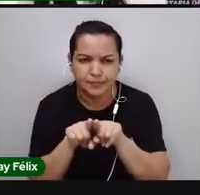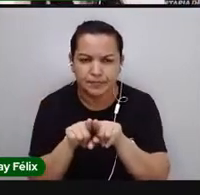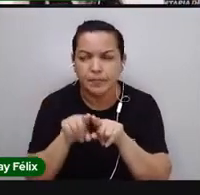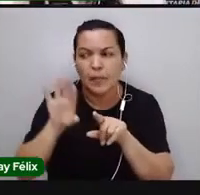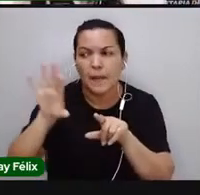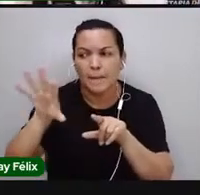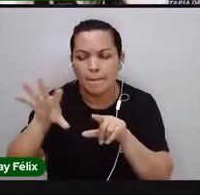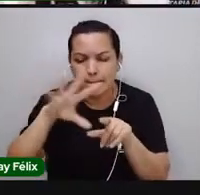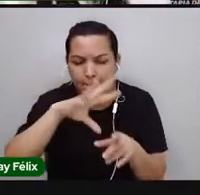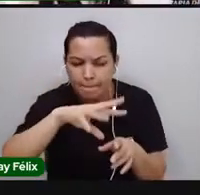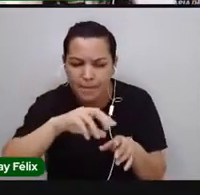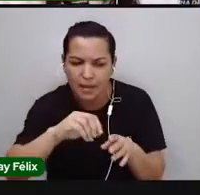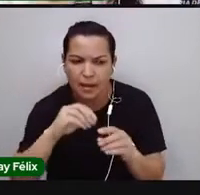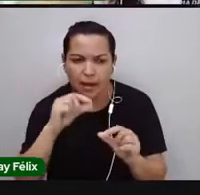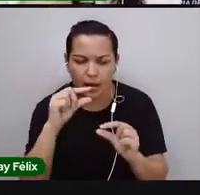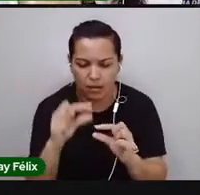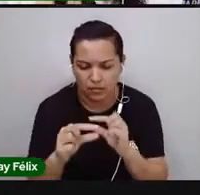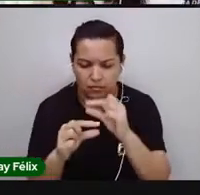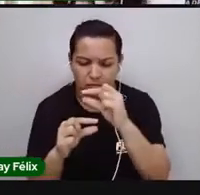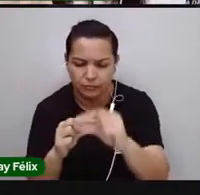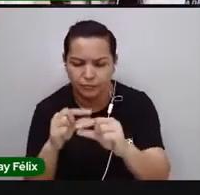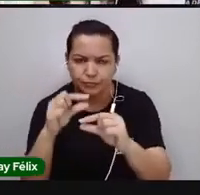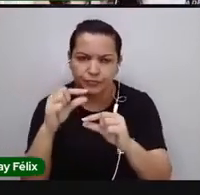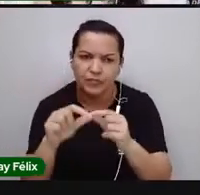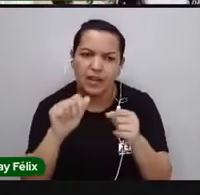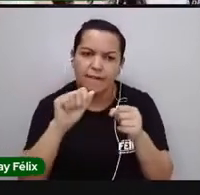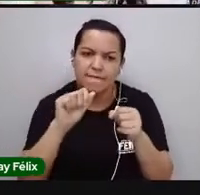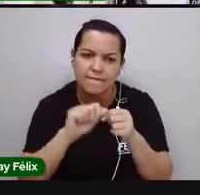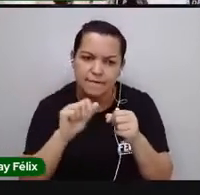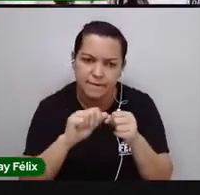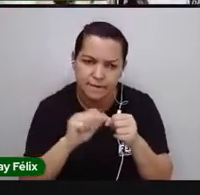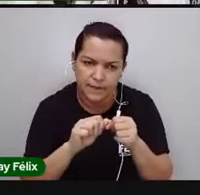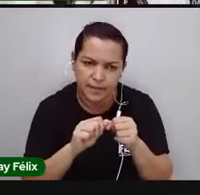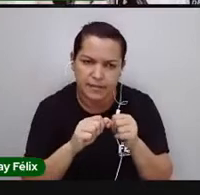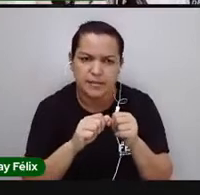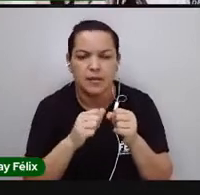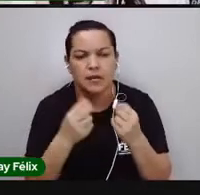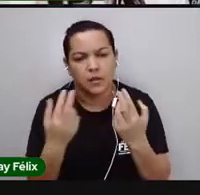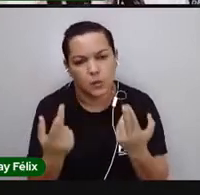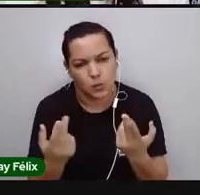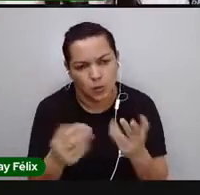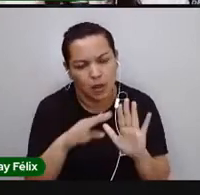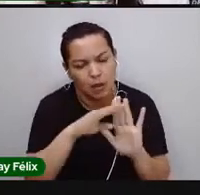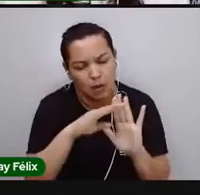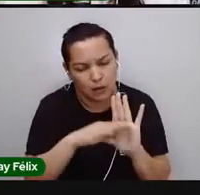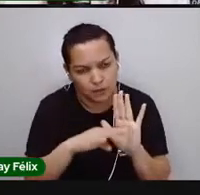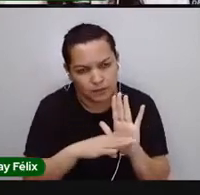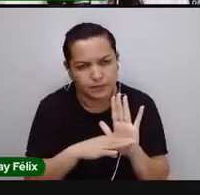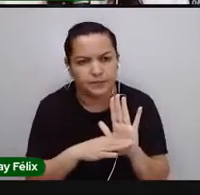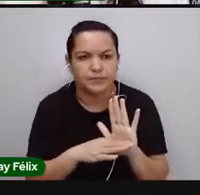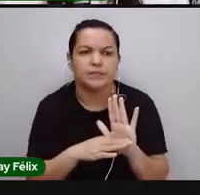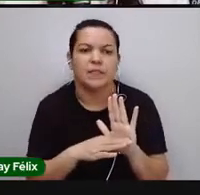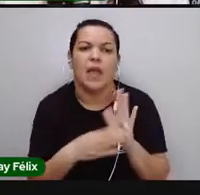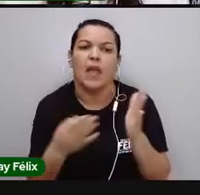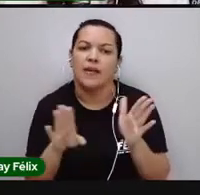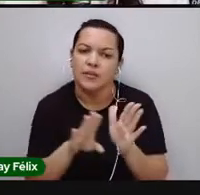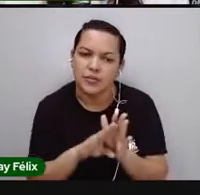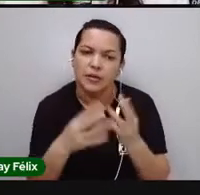mesmo passo a passo, fazer essa mesma receita de bolo e chegar a uma mesma resposta.